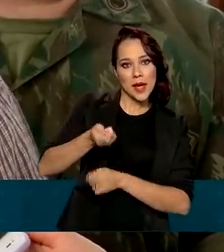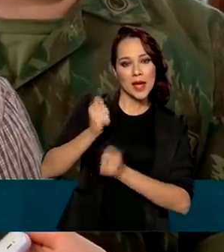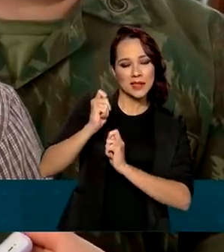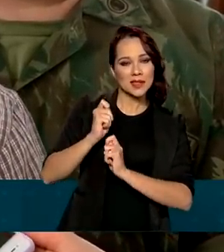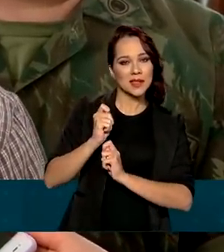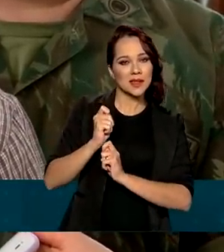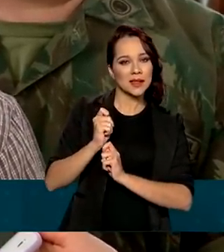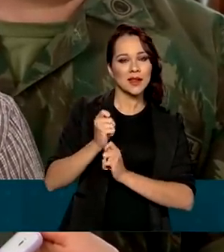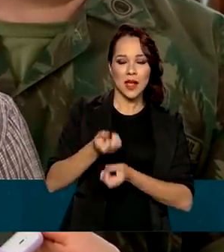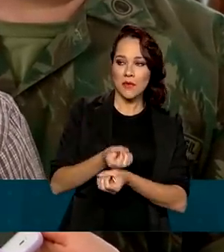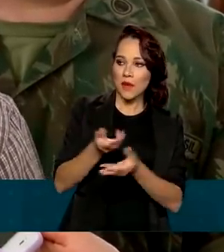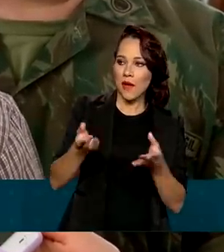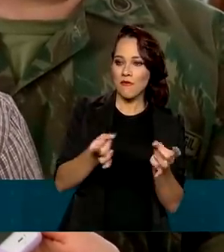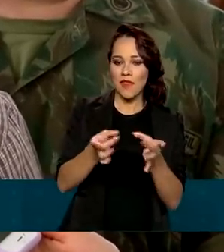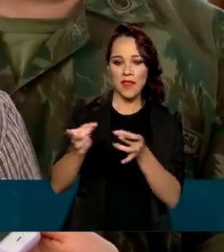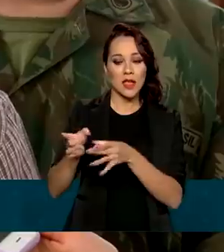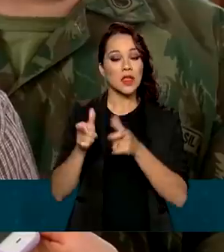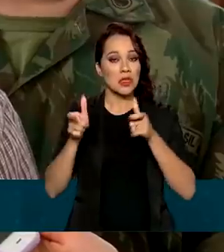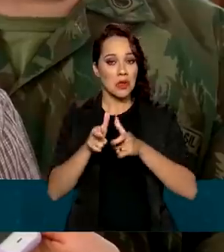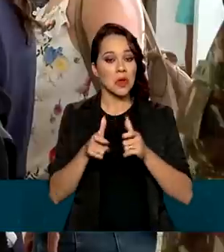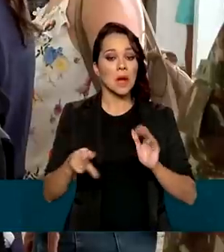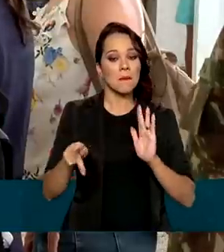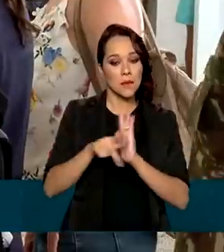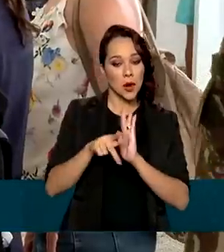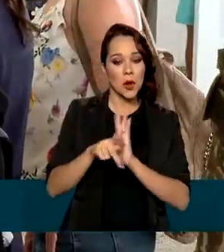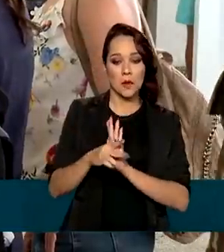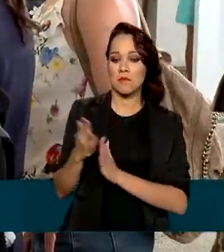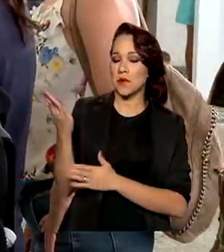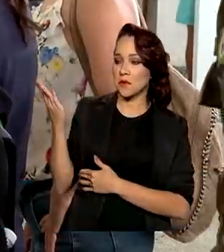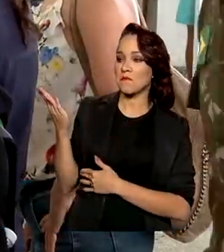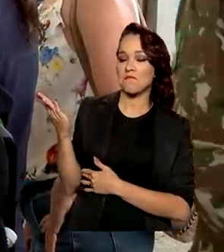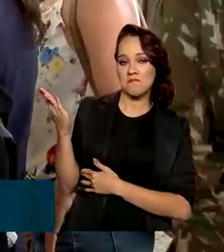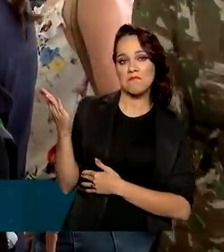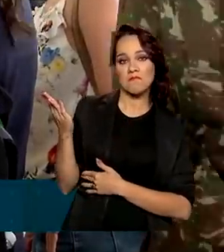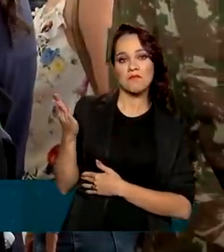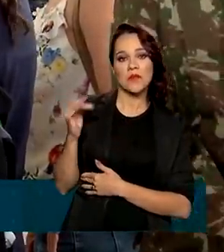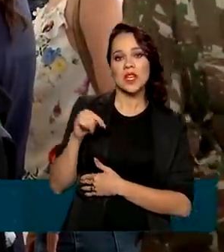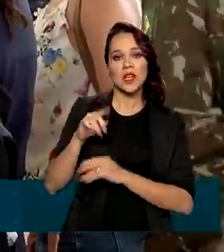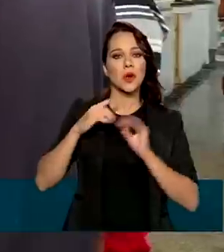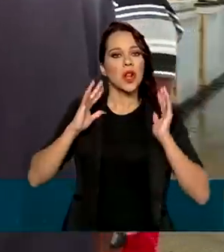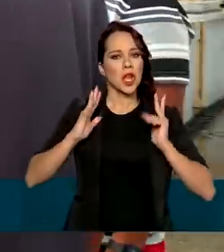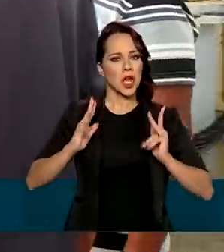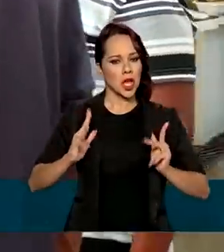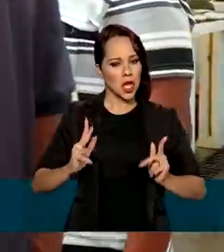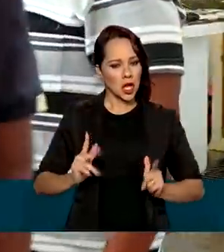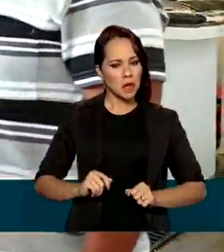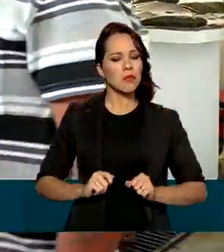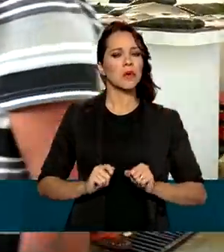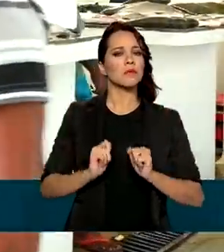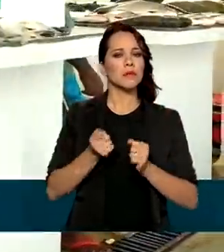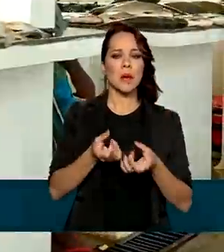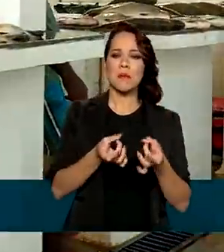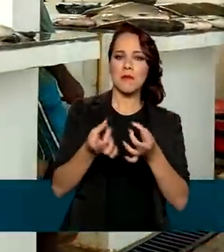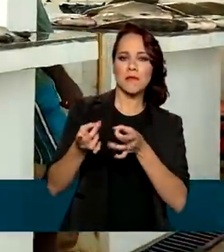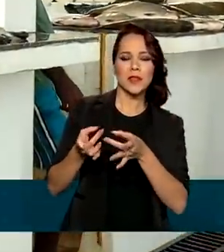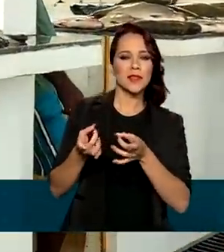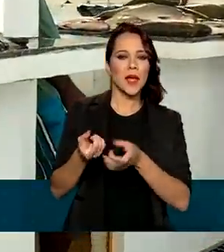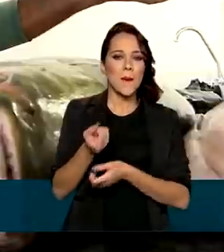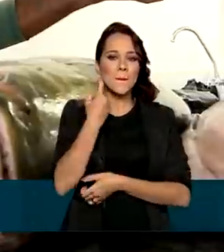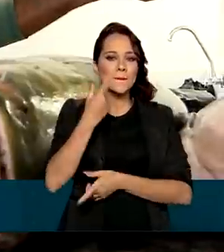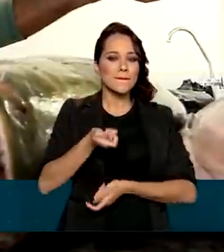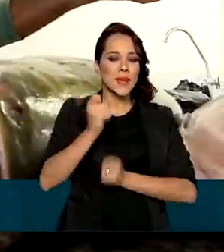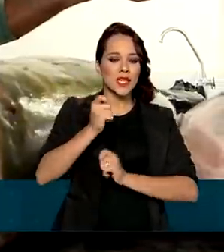rio e trazem aqui, tem um local adequado, arceado, higienizado para vender o seu